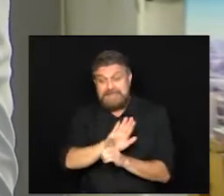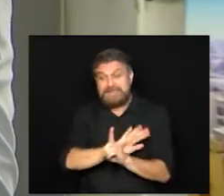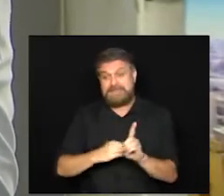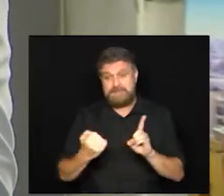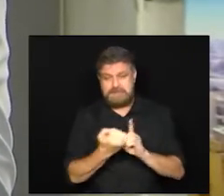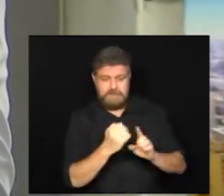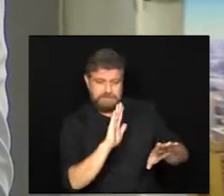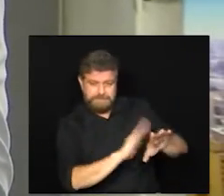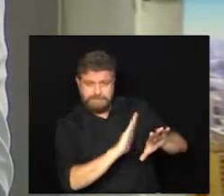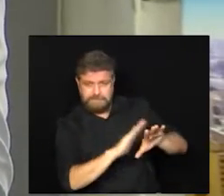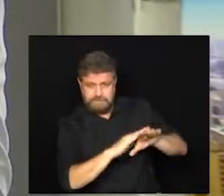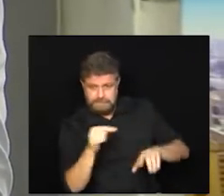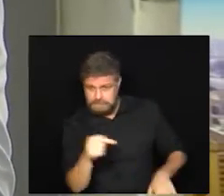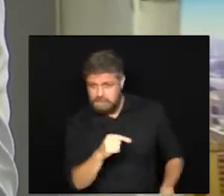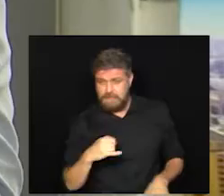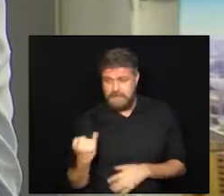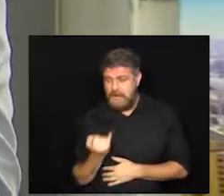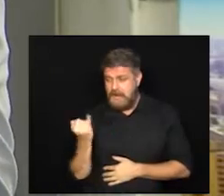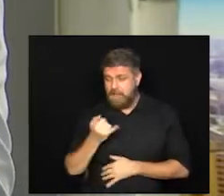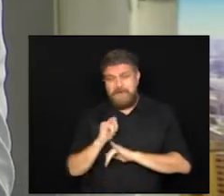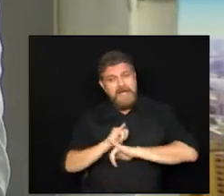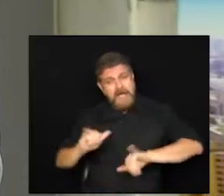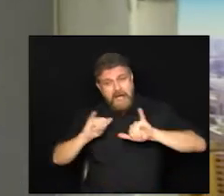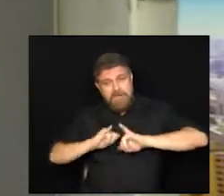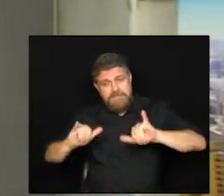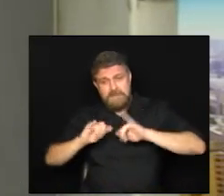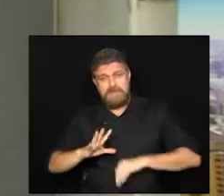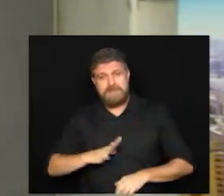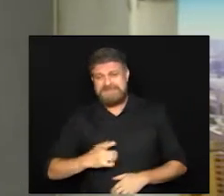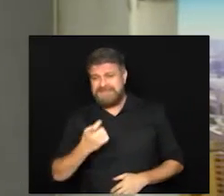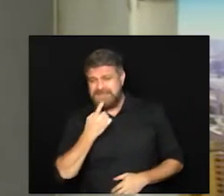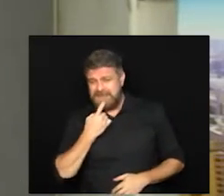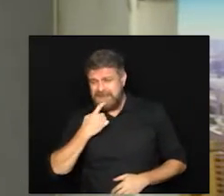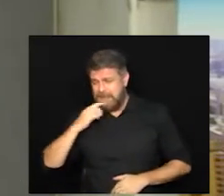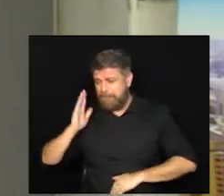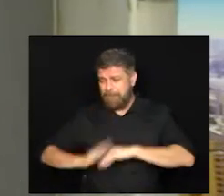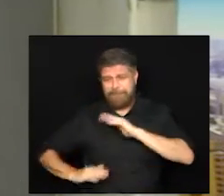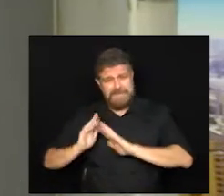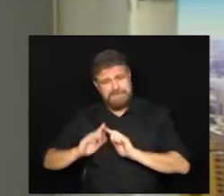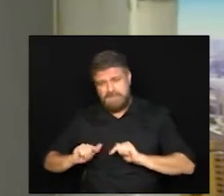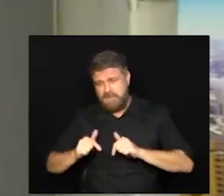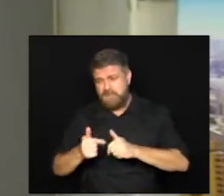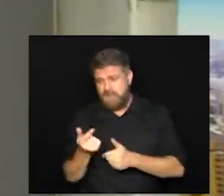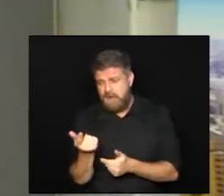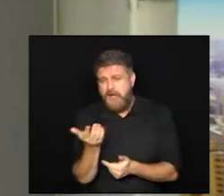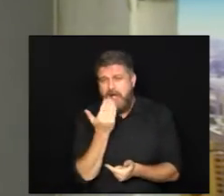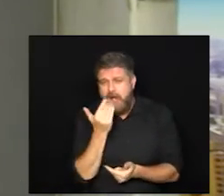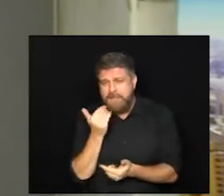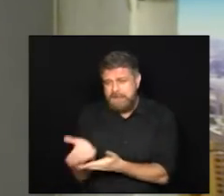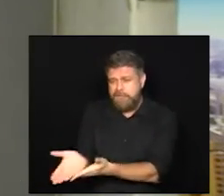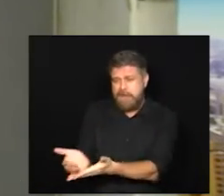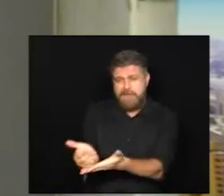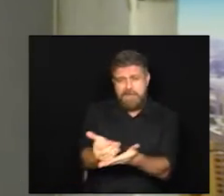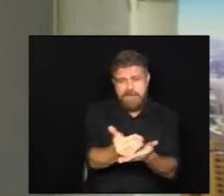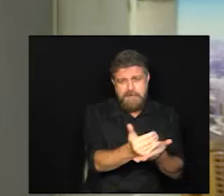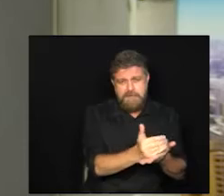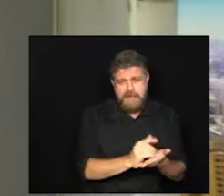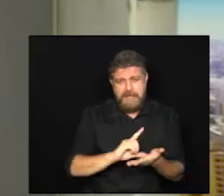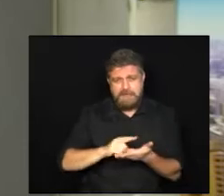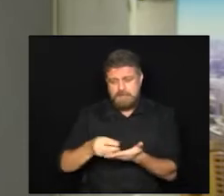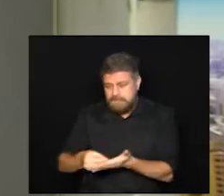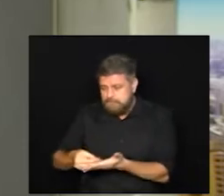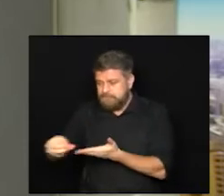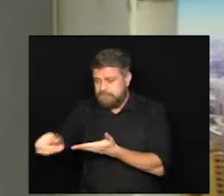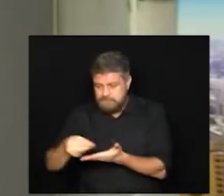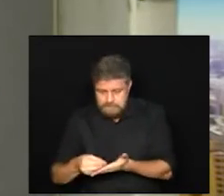mas é importante ressaltar que a cidade tem muitas ações de arrecadação e distribuição de alimentos a gente tem que